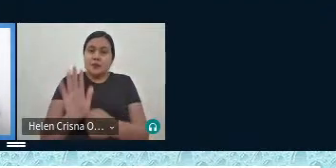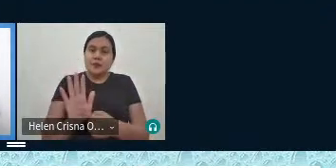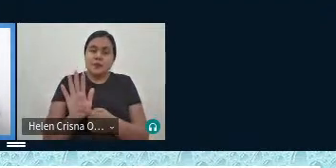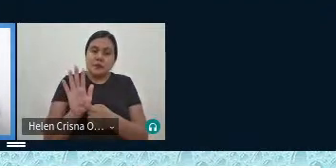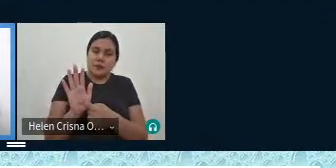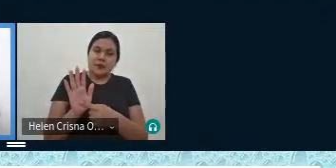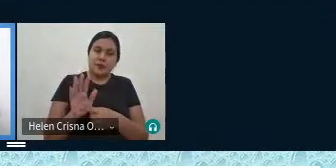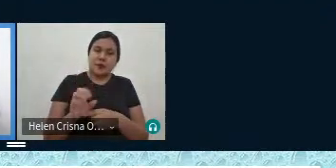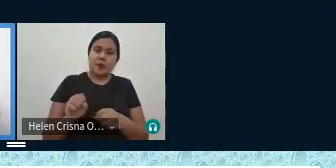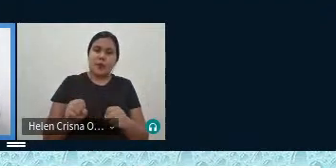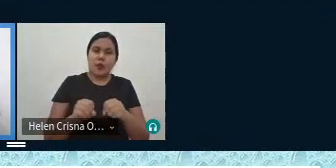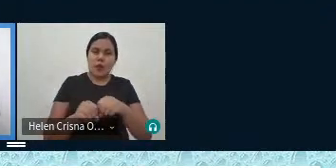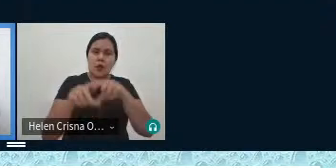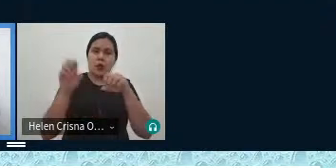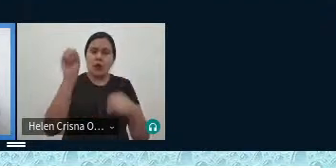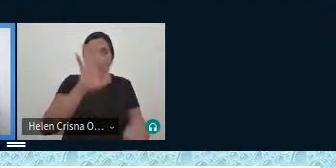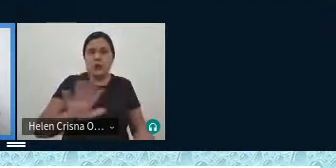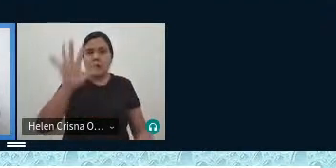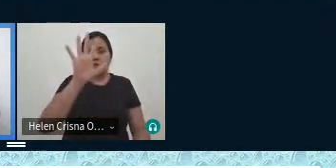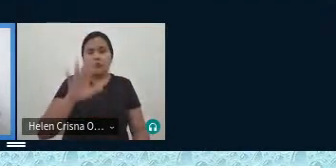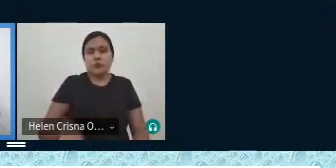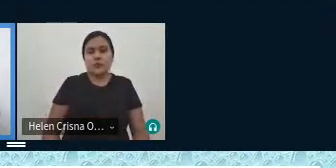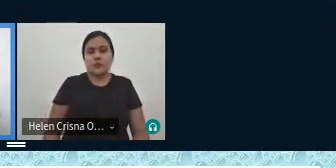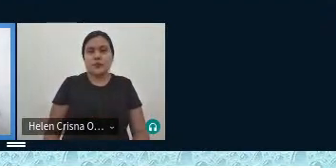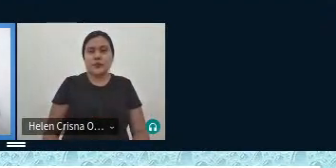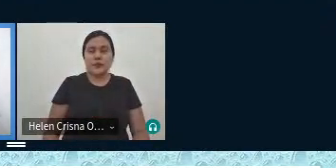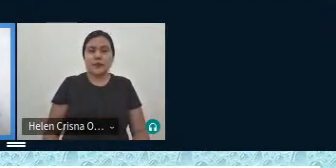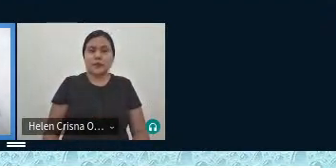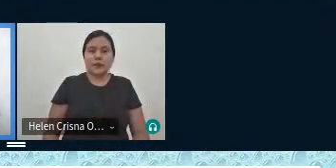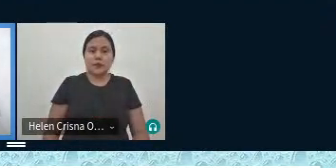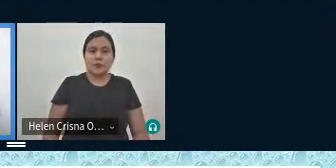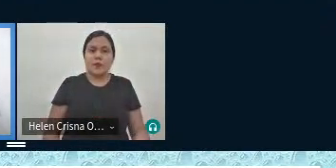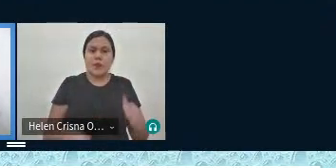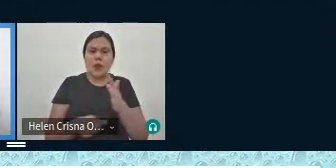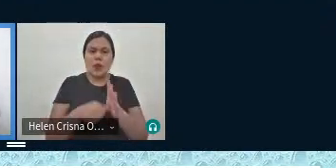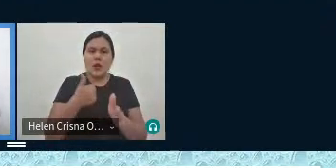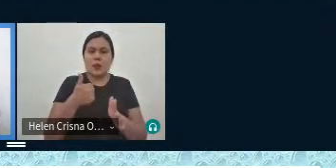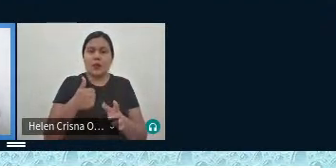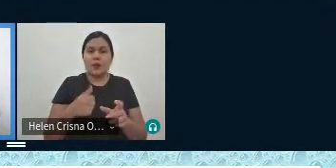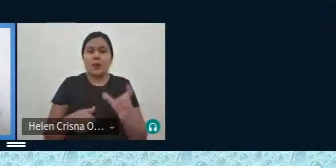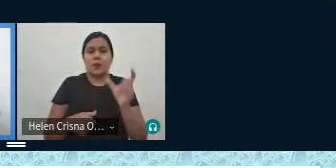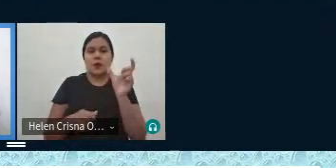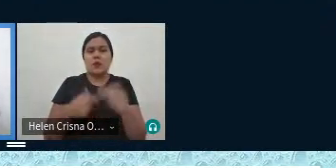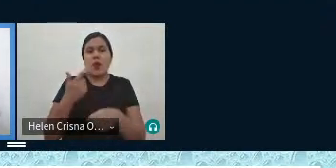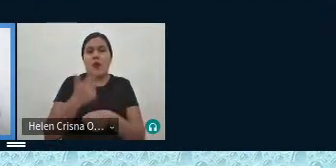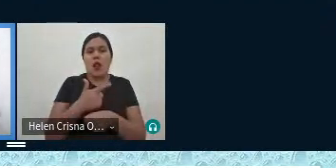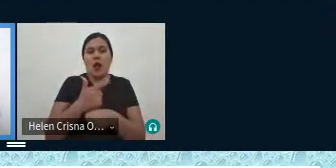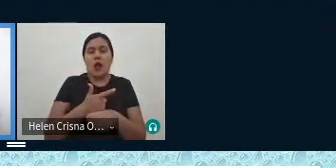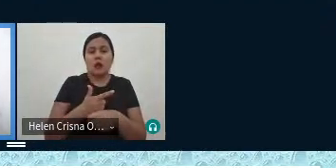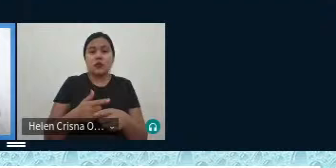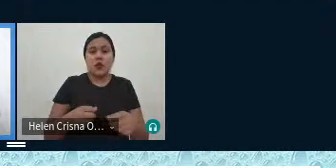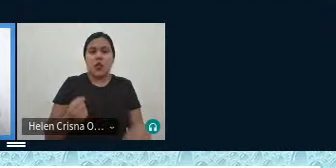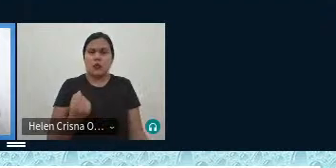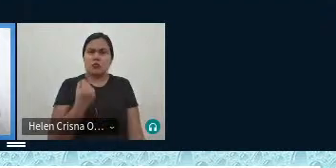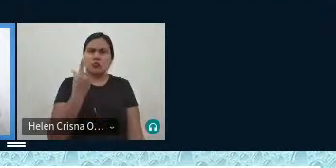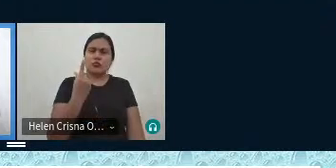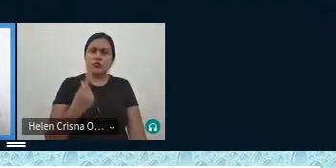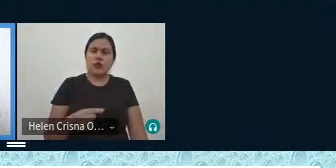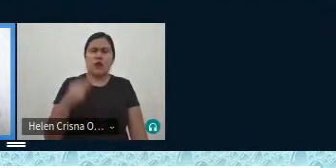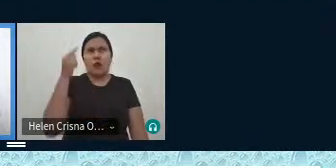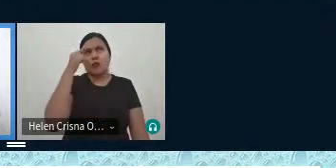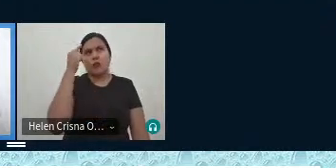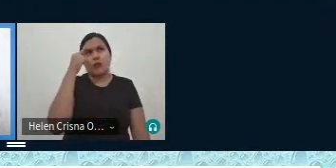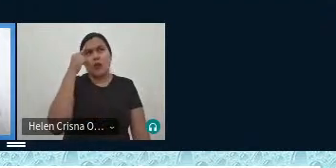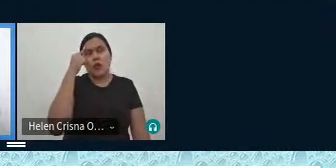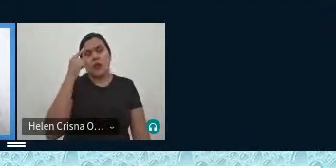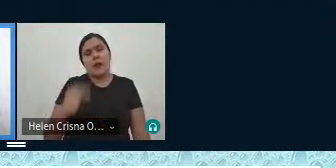ilustração que favorece porque essa é a primeira a lexia que causou estranheza e que eu fiquei pensando